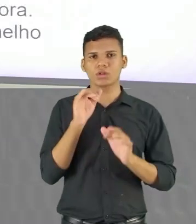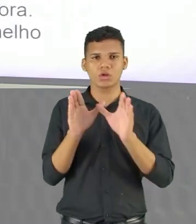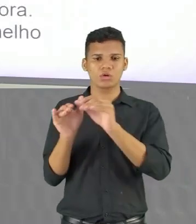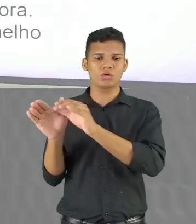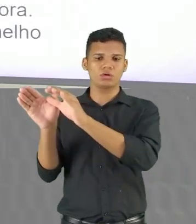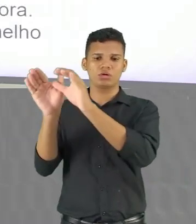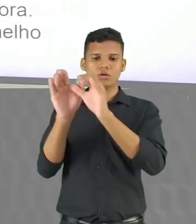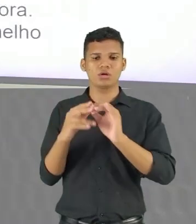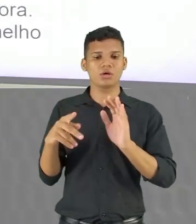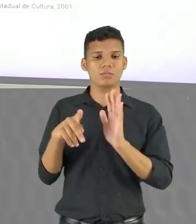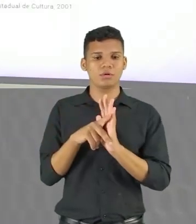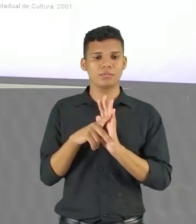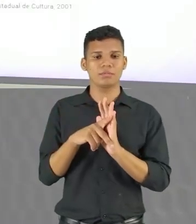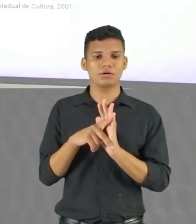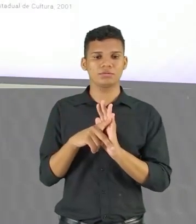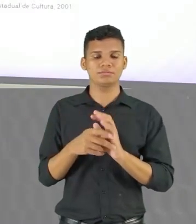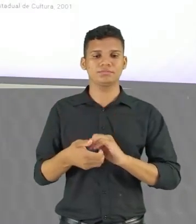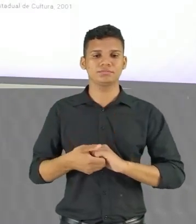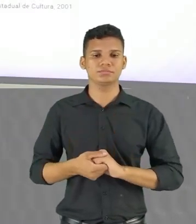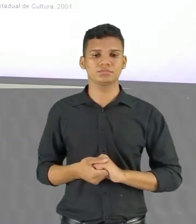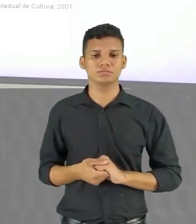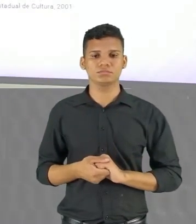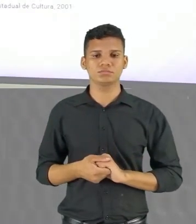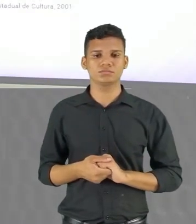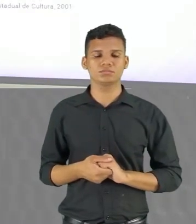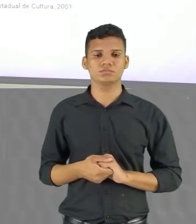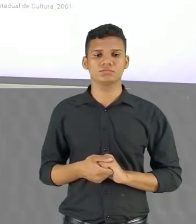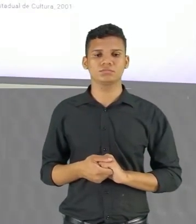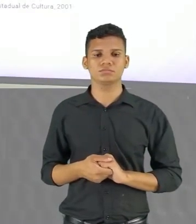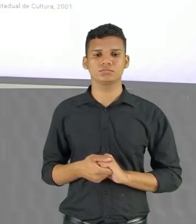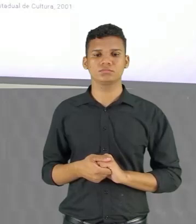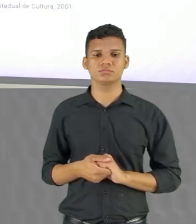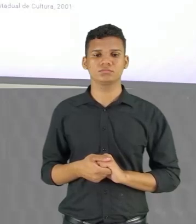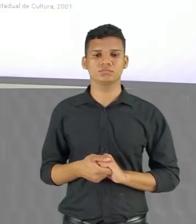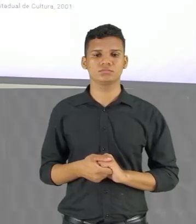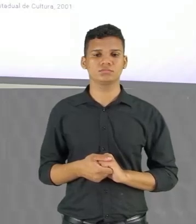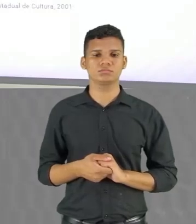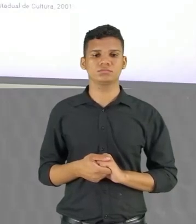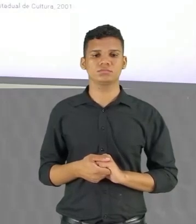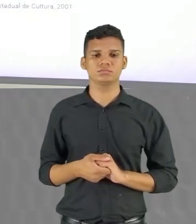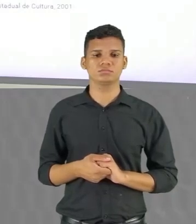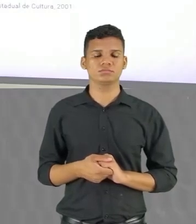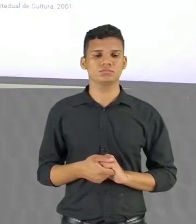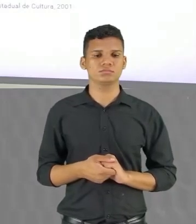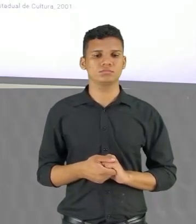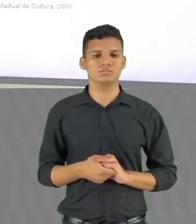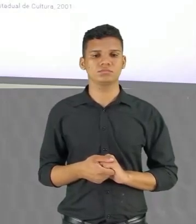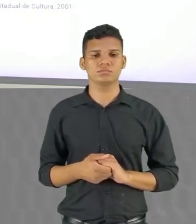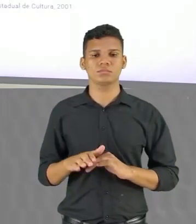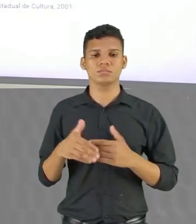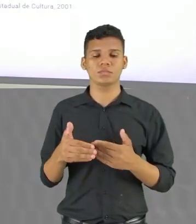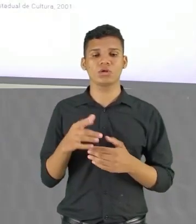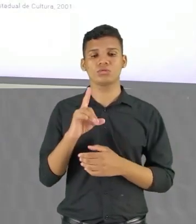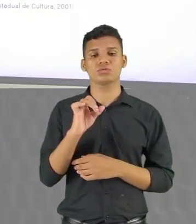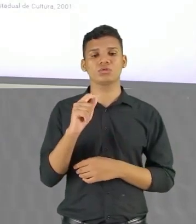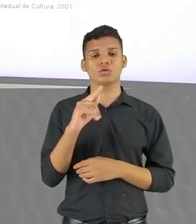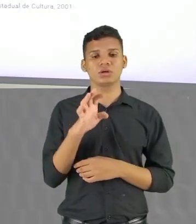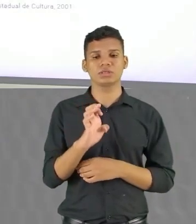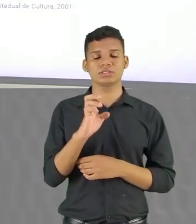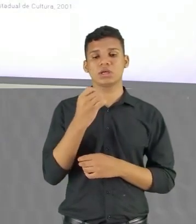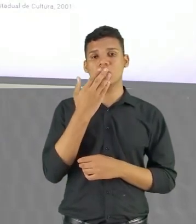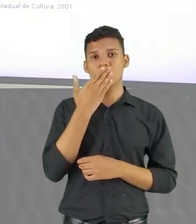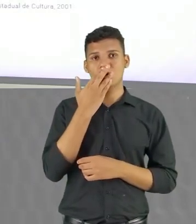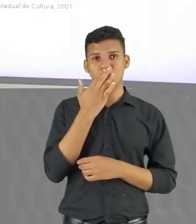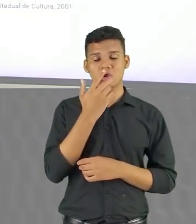lábaro Da aurora É o próprio Doge A se mirar No espelho E a cor vermelha